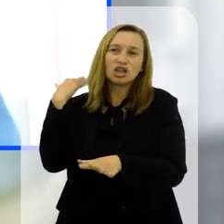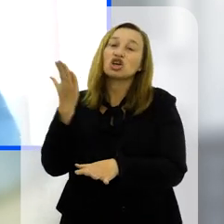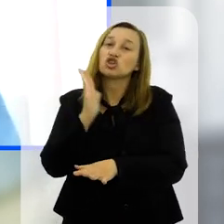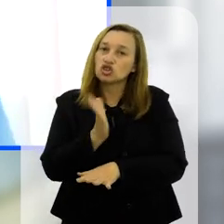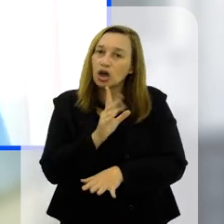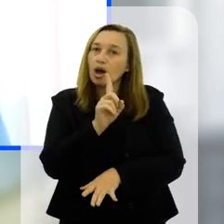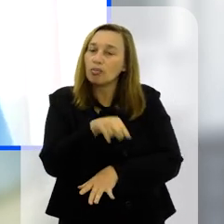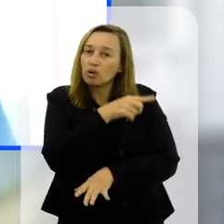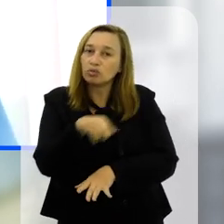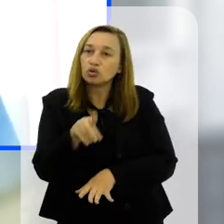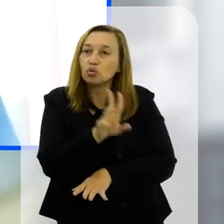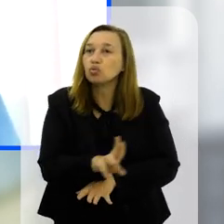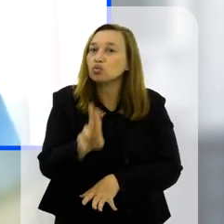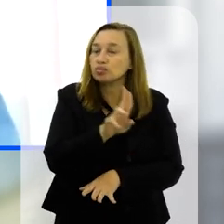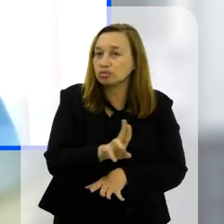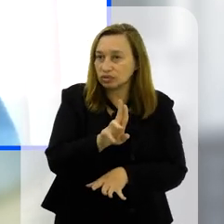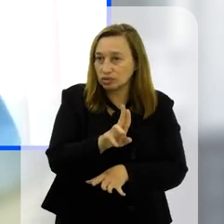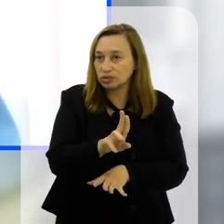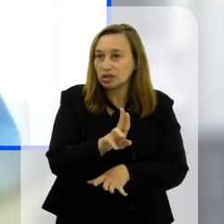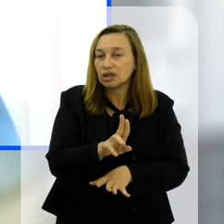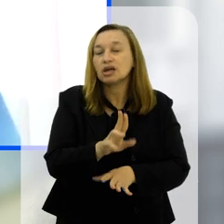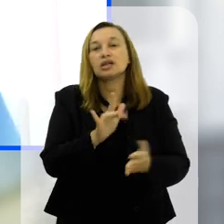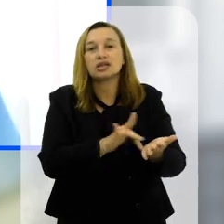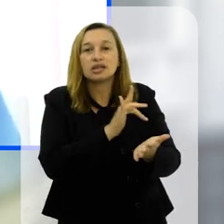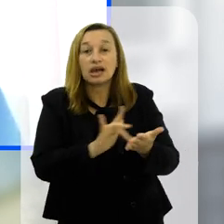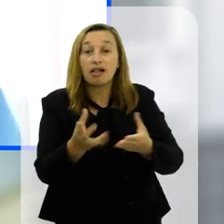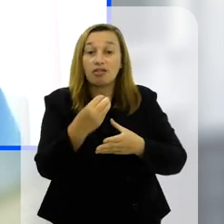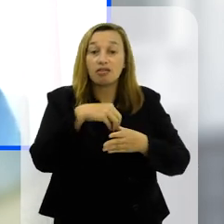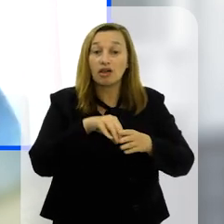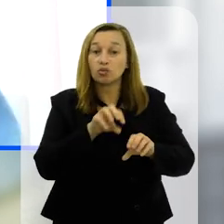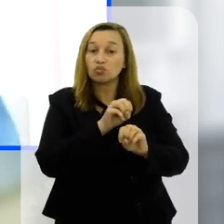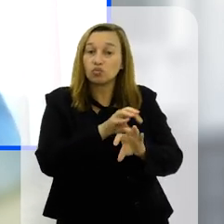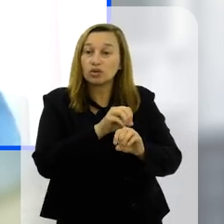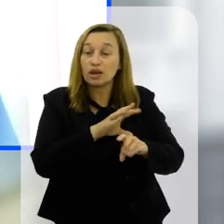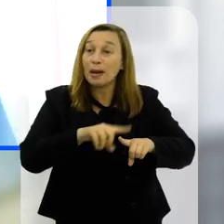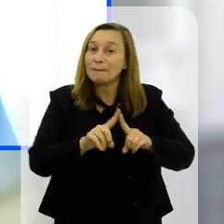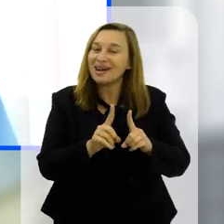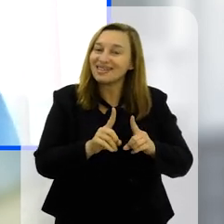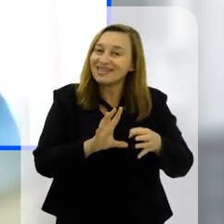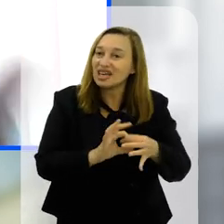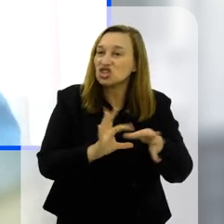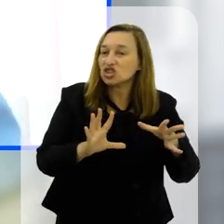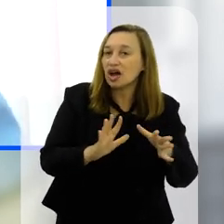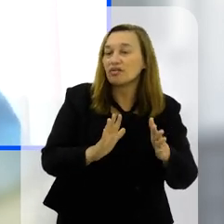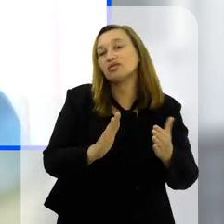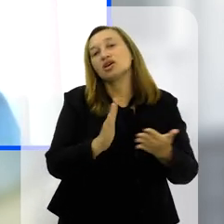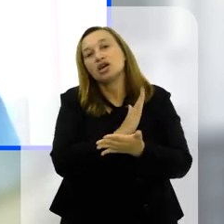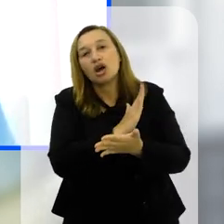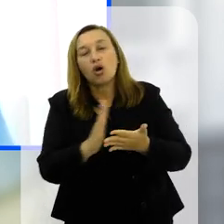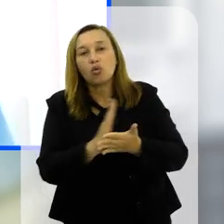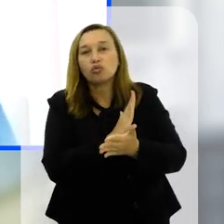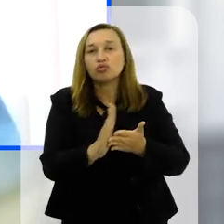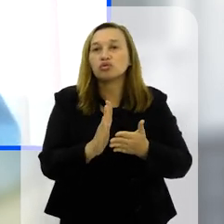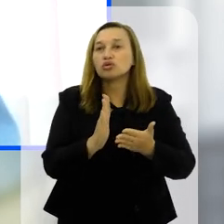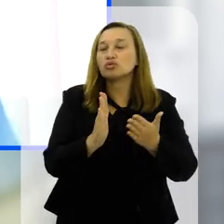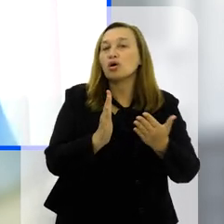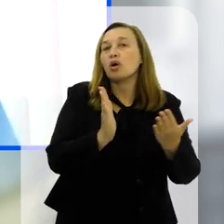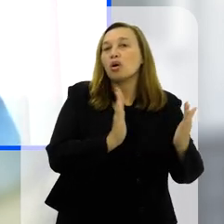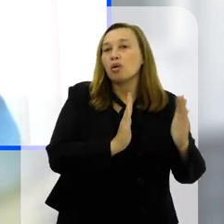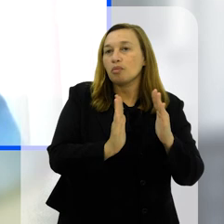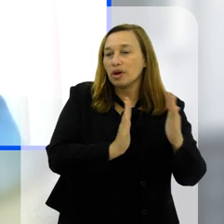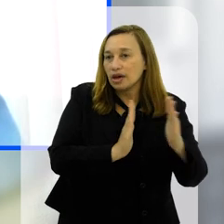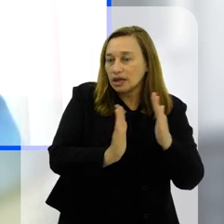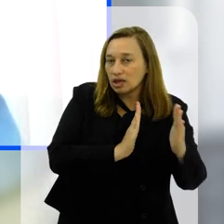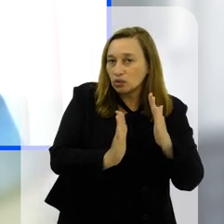havíamos proibido o uso de celulares em sala de aula mas ainda era permitido nos momentos de intervalo, de recreio, né, e outros